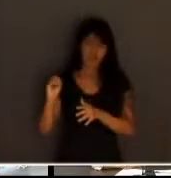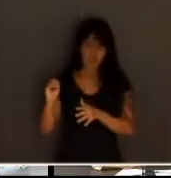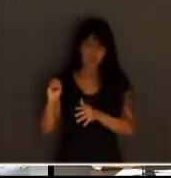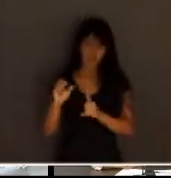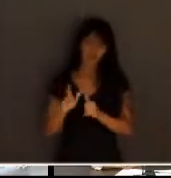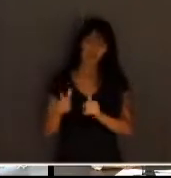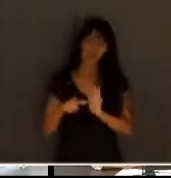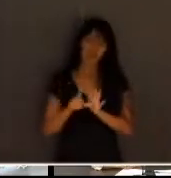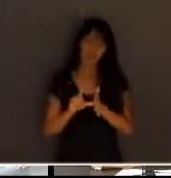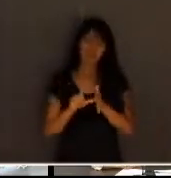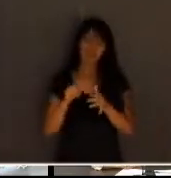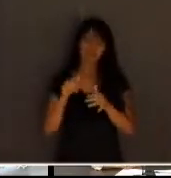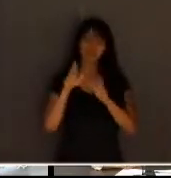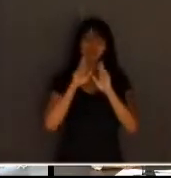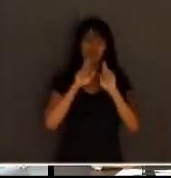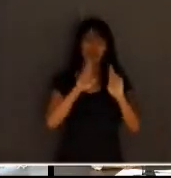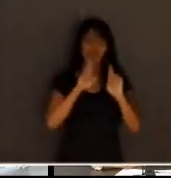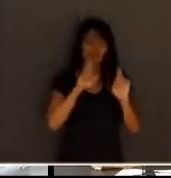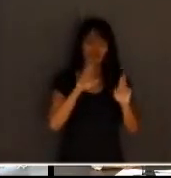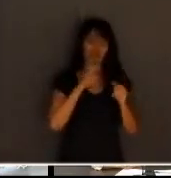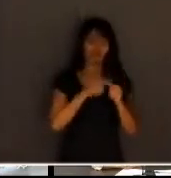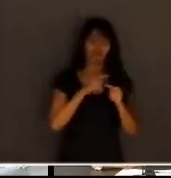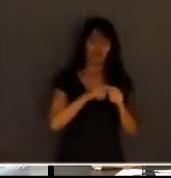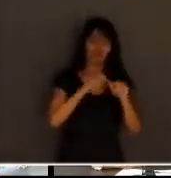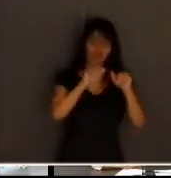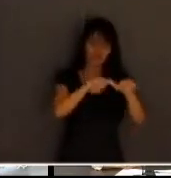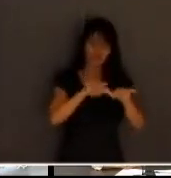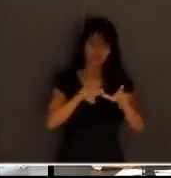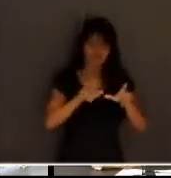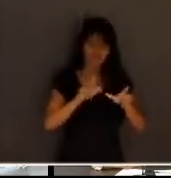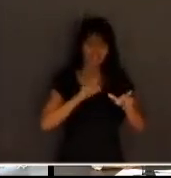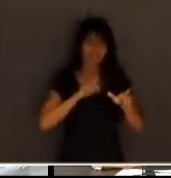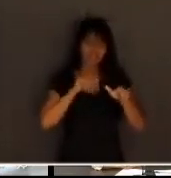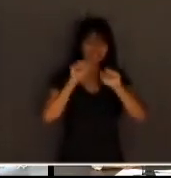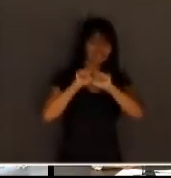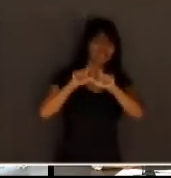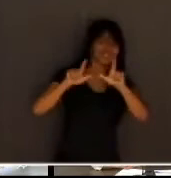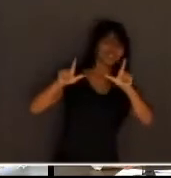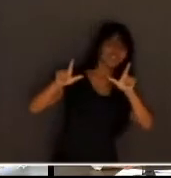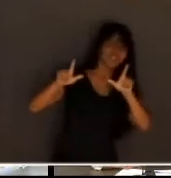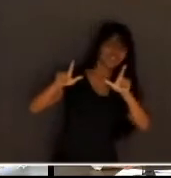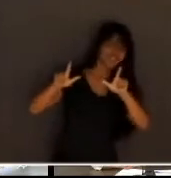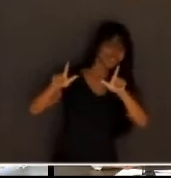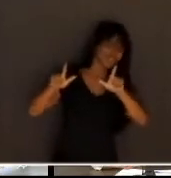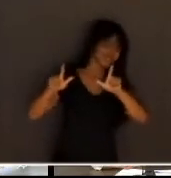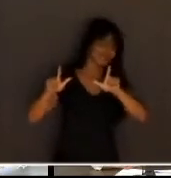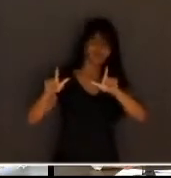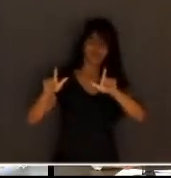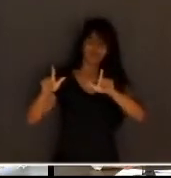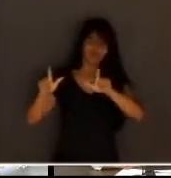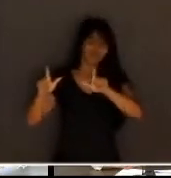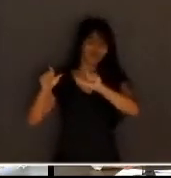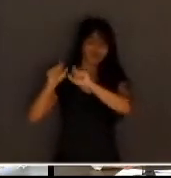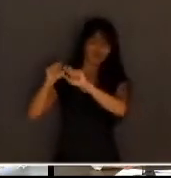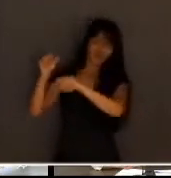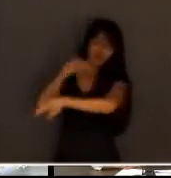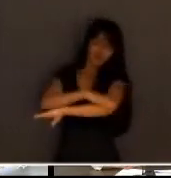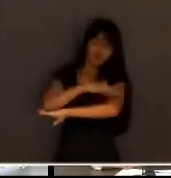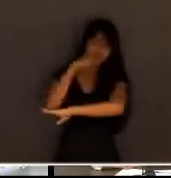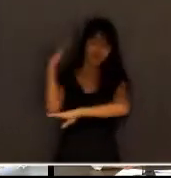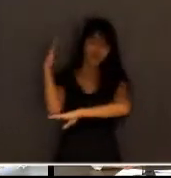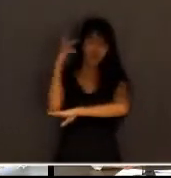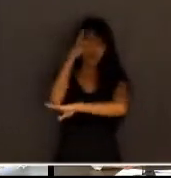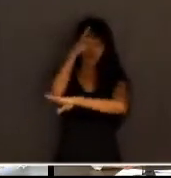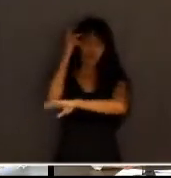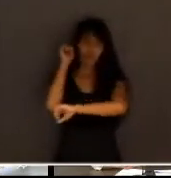o auditório onde era feito o tribunal do júri tinha janelas e era vulnerável. Era vulnerável. Podia um gaiaco chegar ali e dar um tiro em